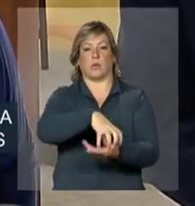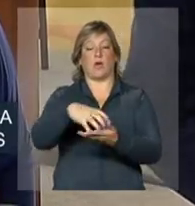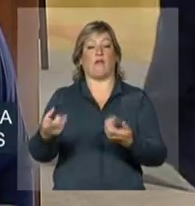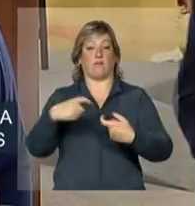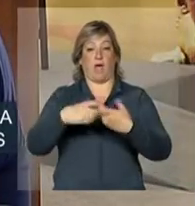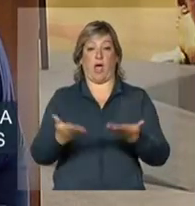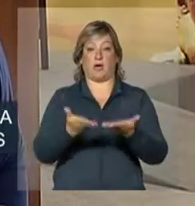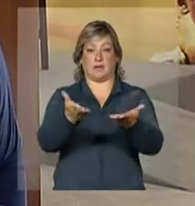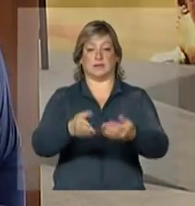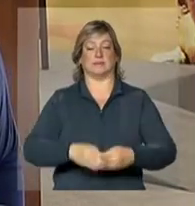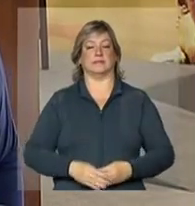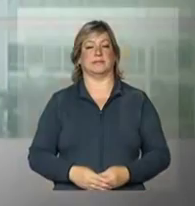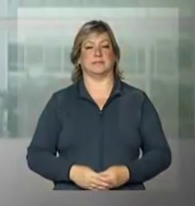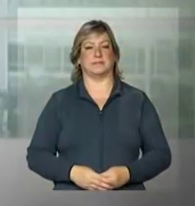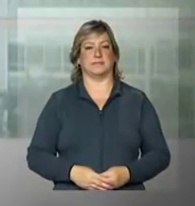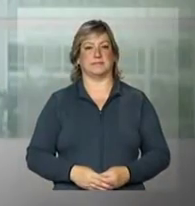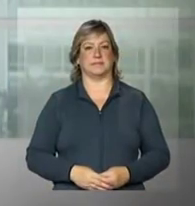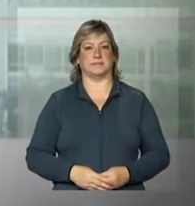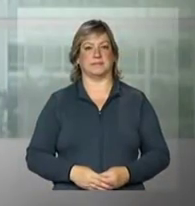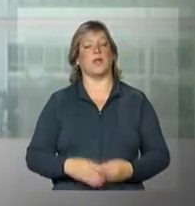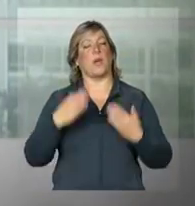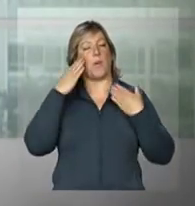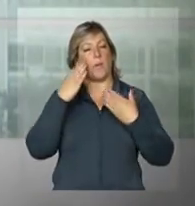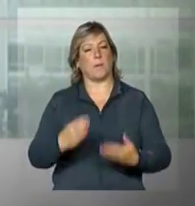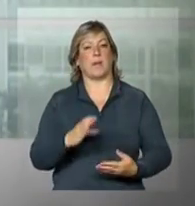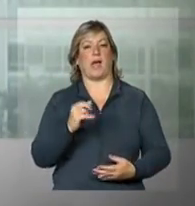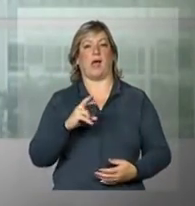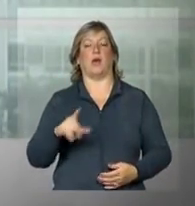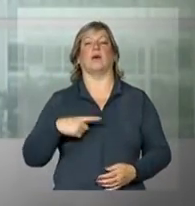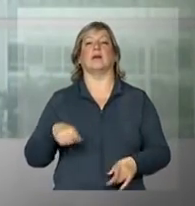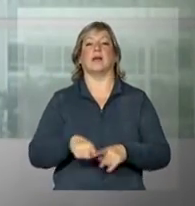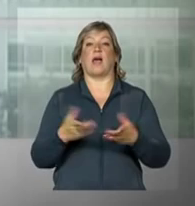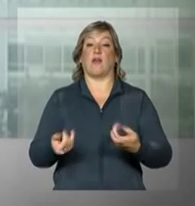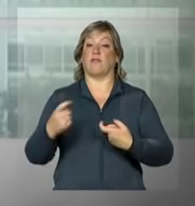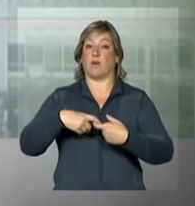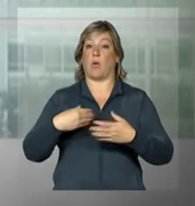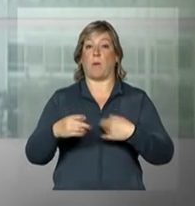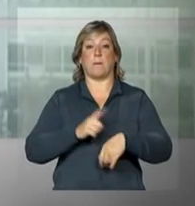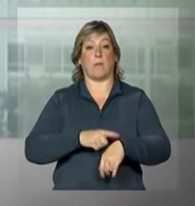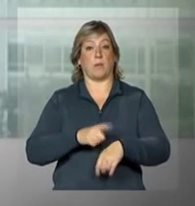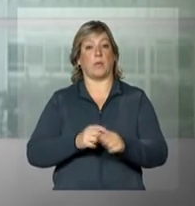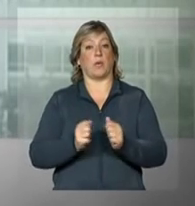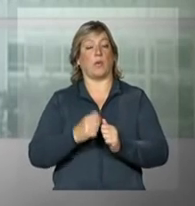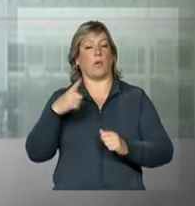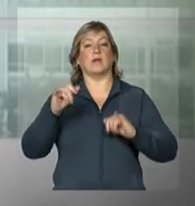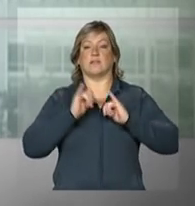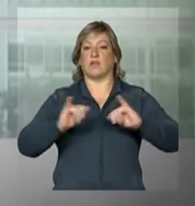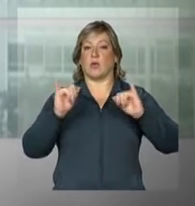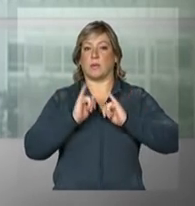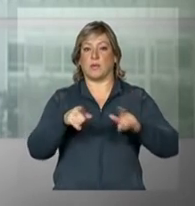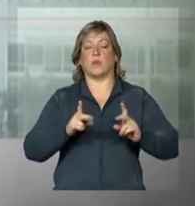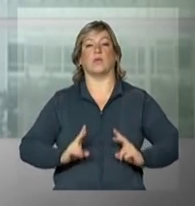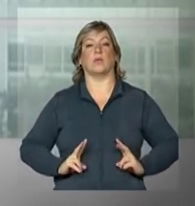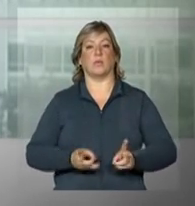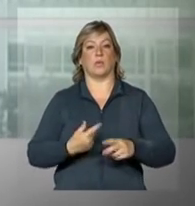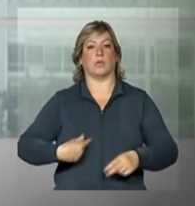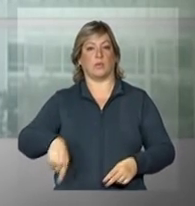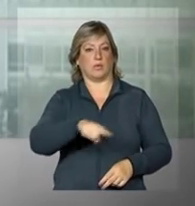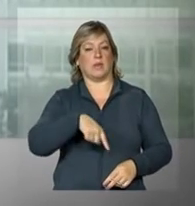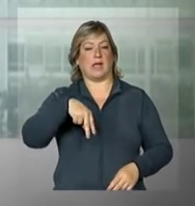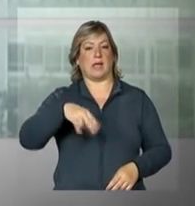Voltamos ao estúdio. Obrigada, Carolina. E nós podemos voltar a qualquer momento com outras informações.